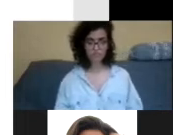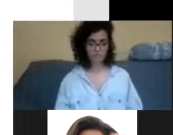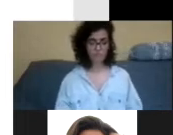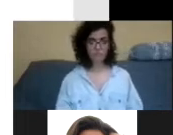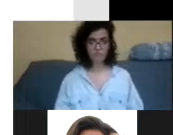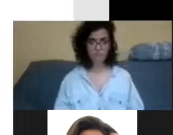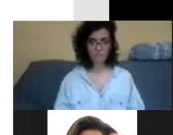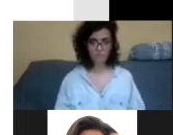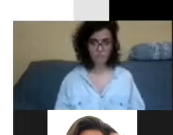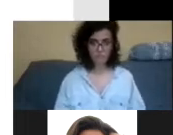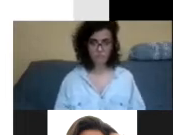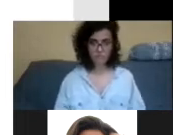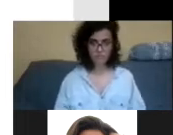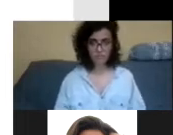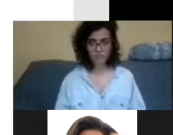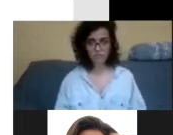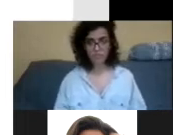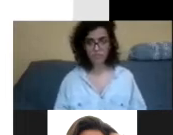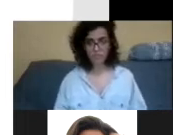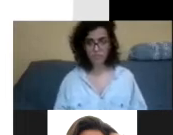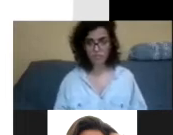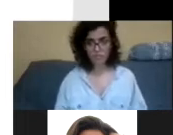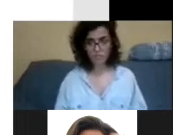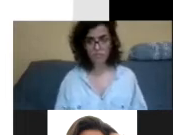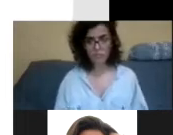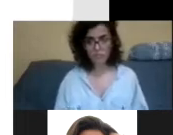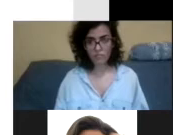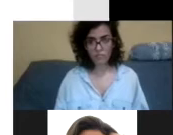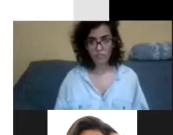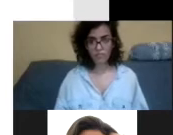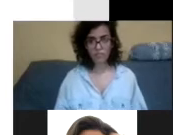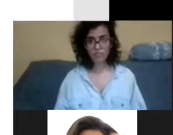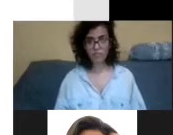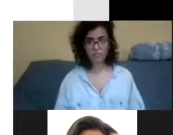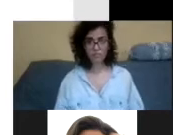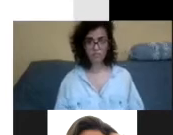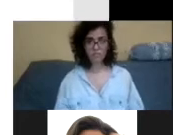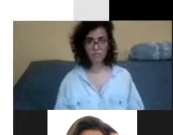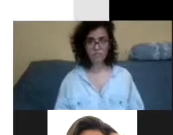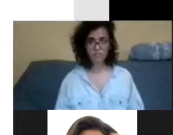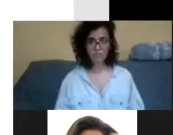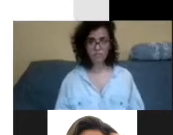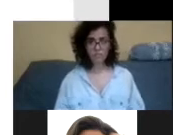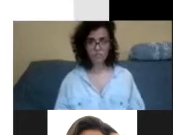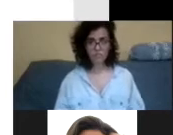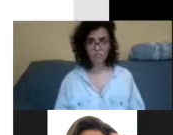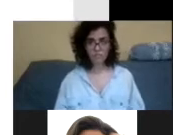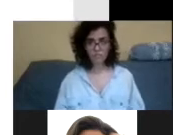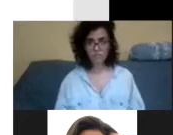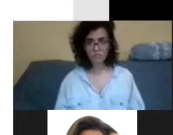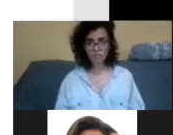acontece, adotar a linguagem simples, né? Então, o Brasil precisa de linguagem simples. Eu